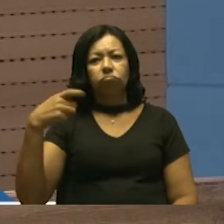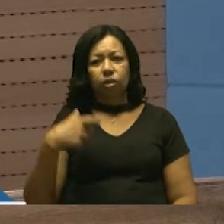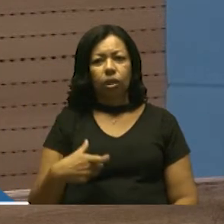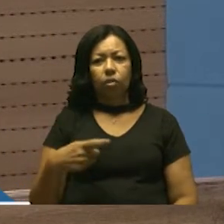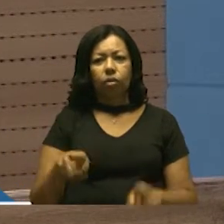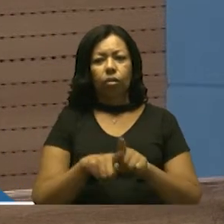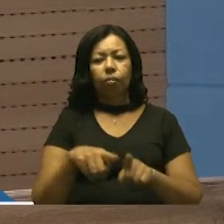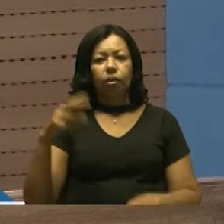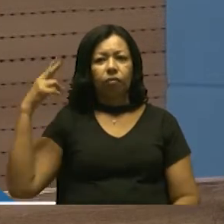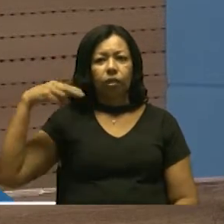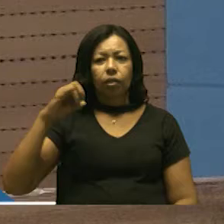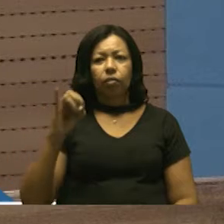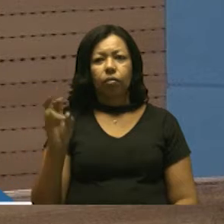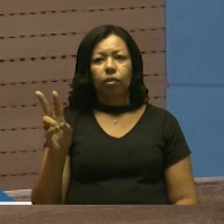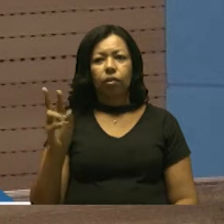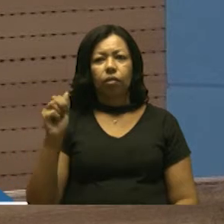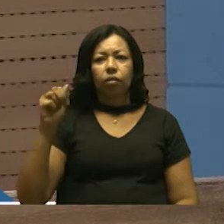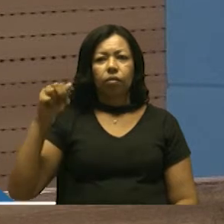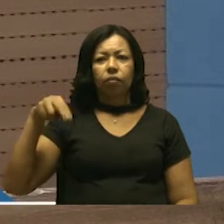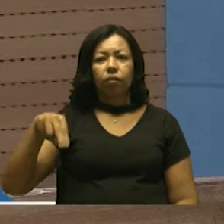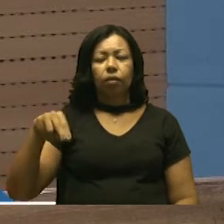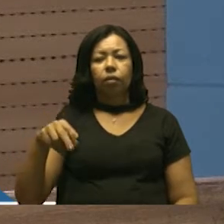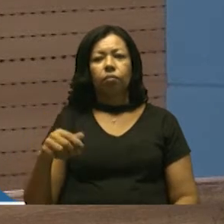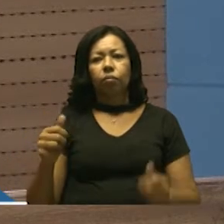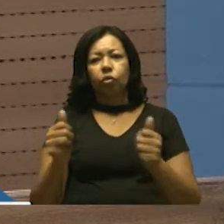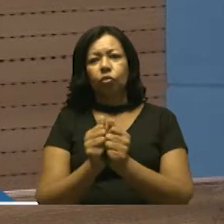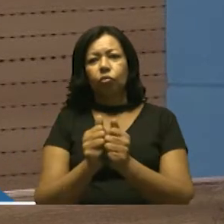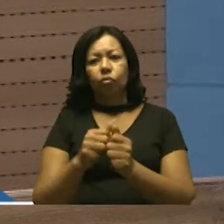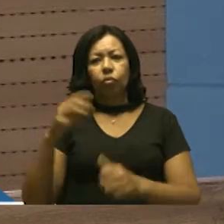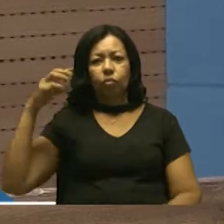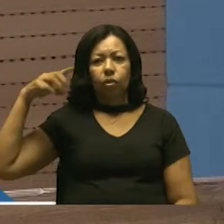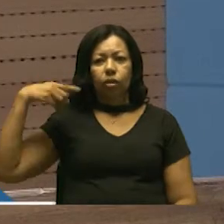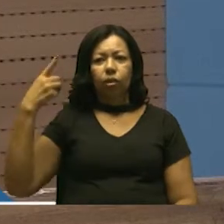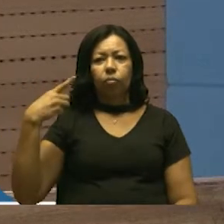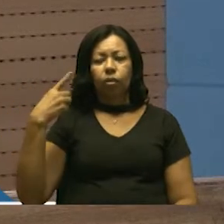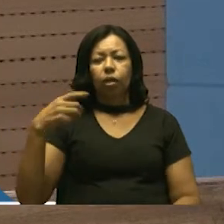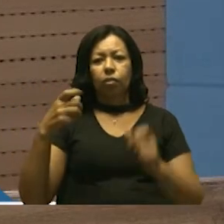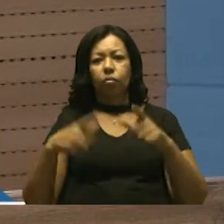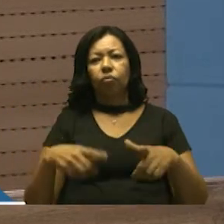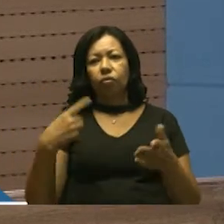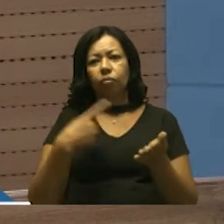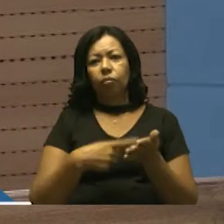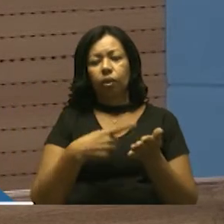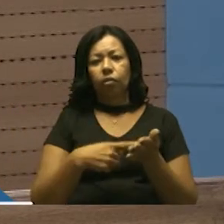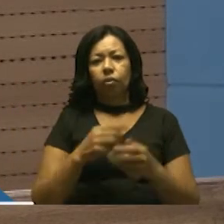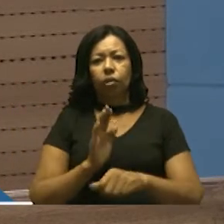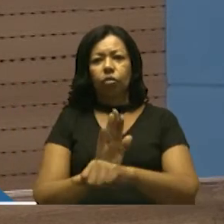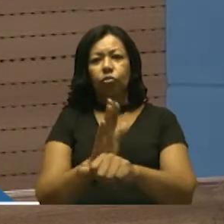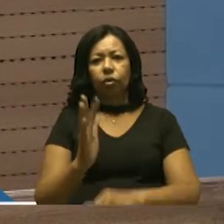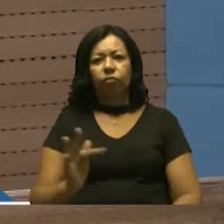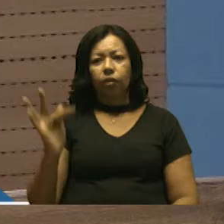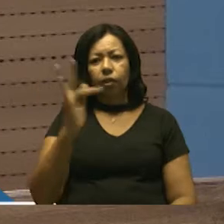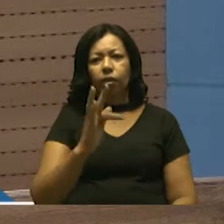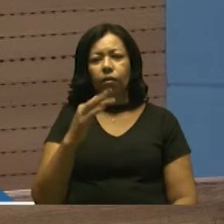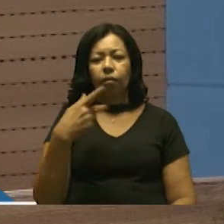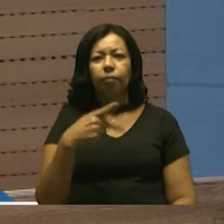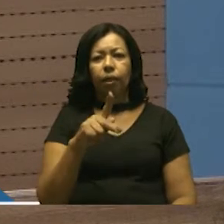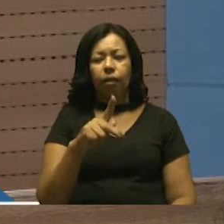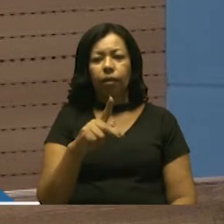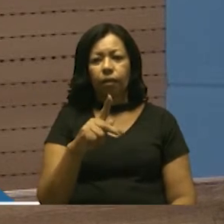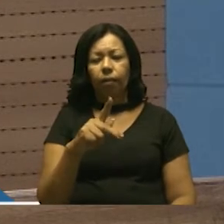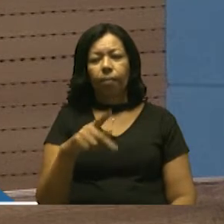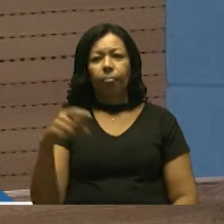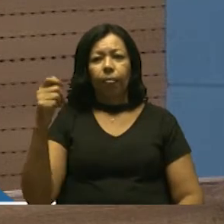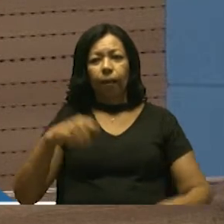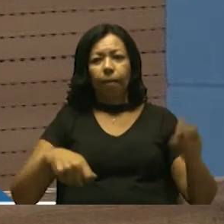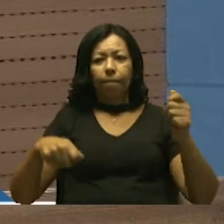Indelbrando, tivemos junto com a nossa deputada recentemente, onde foi confirmado o recurso federal para a